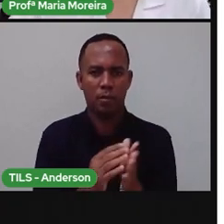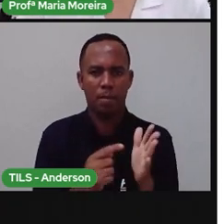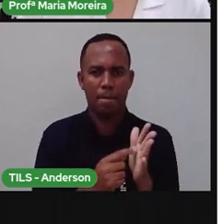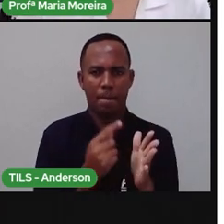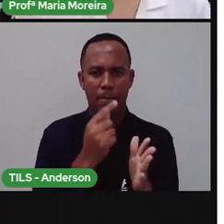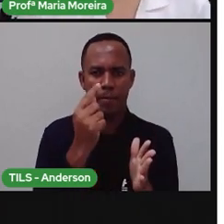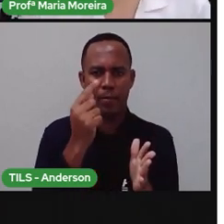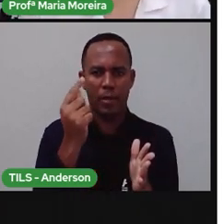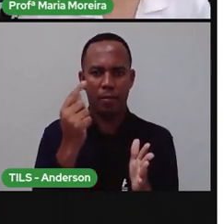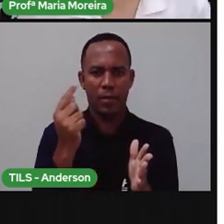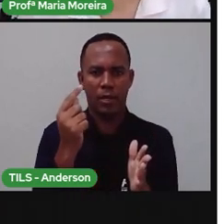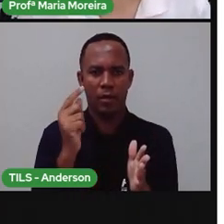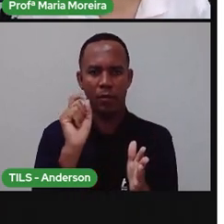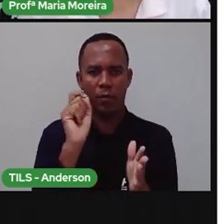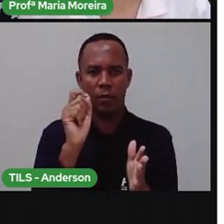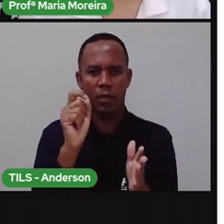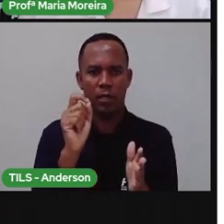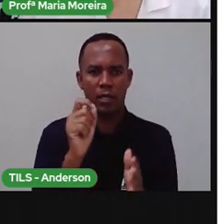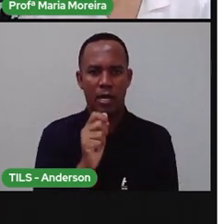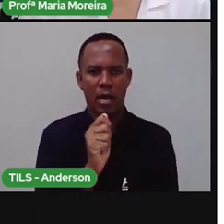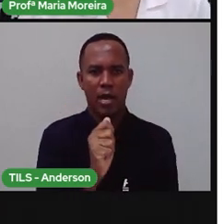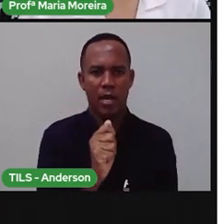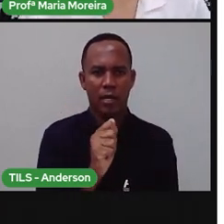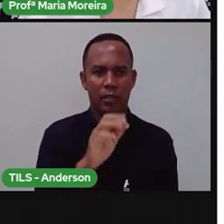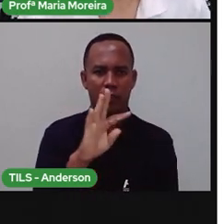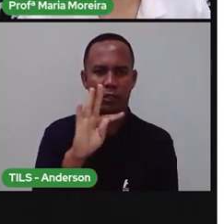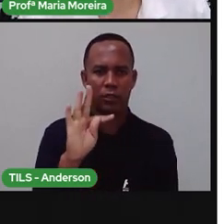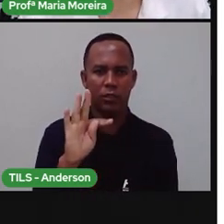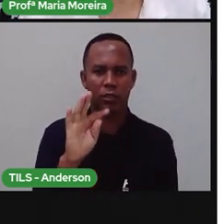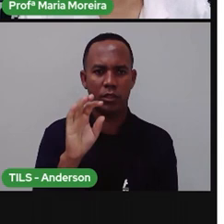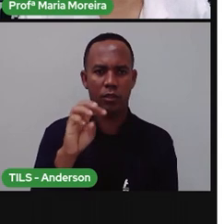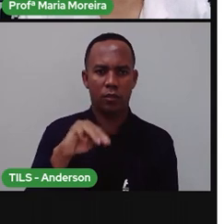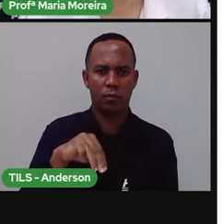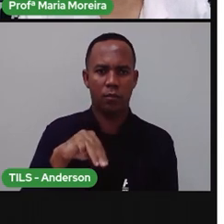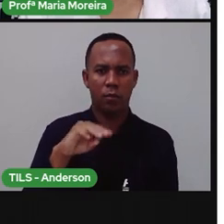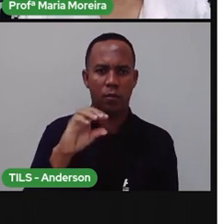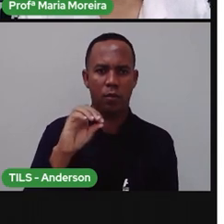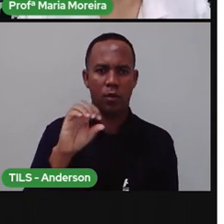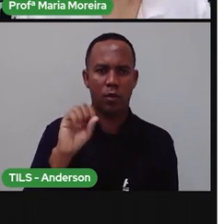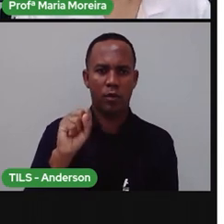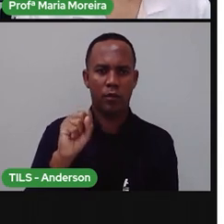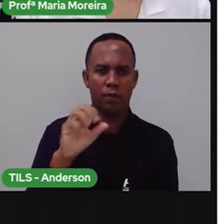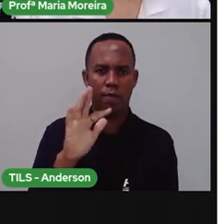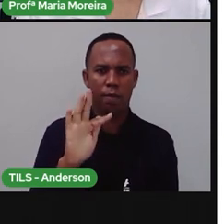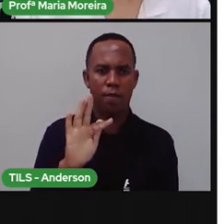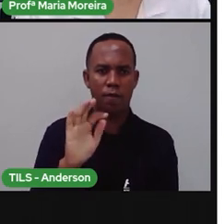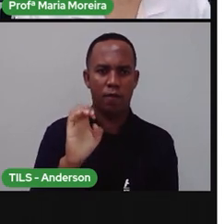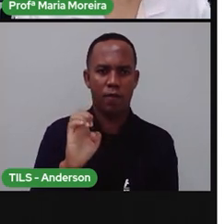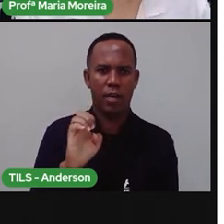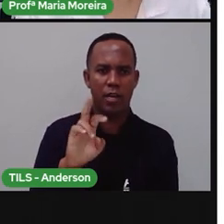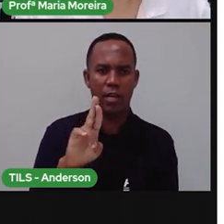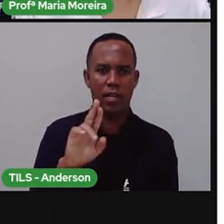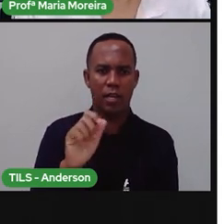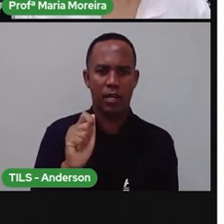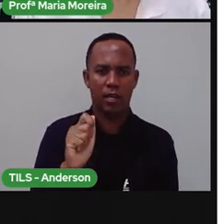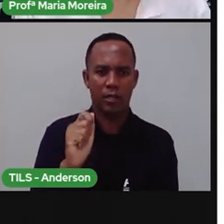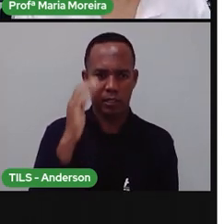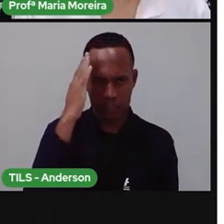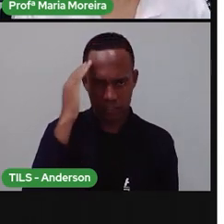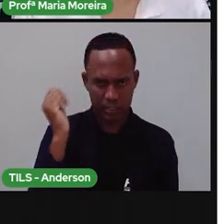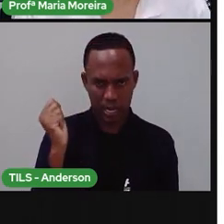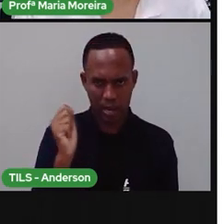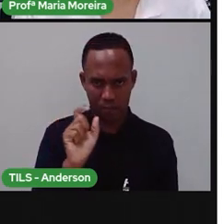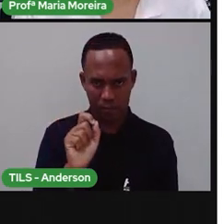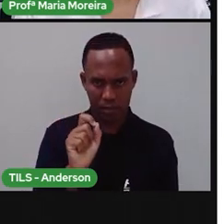falar sobre a atmosfera, que é uma camada gasosa. Todo mundo é que sabe o que é uma coisa